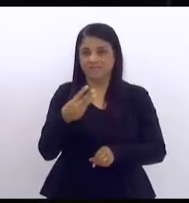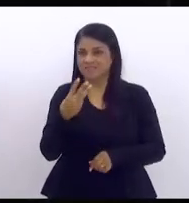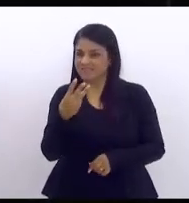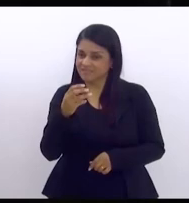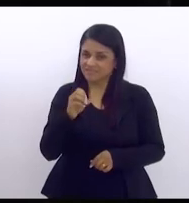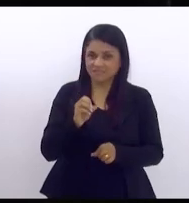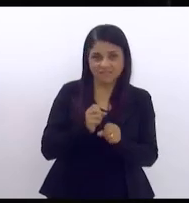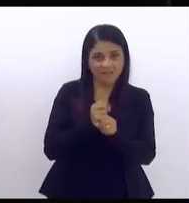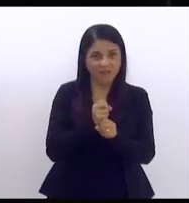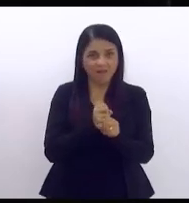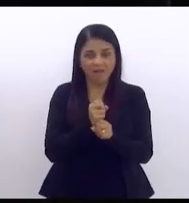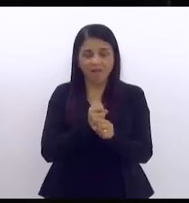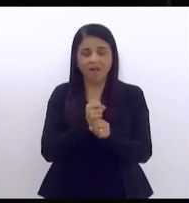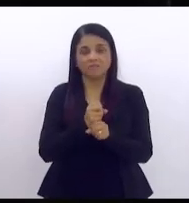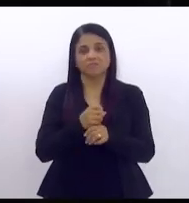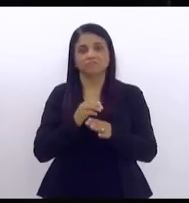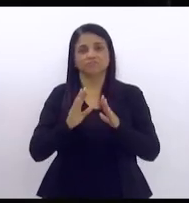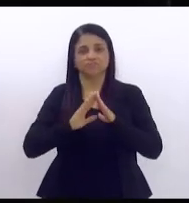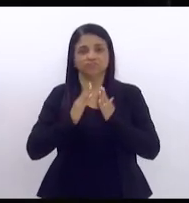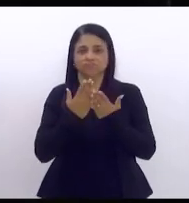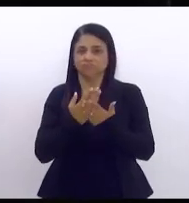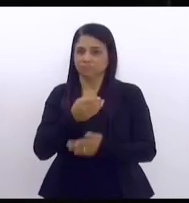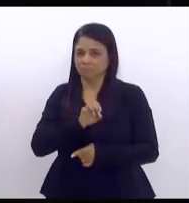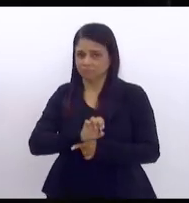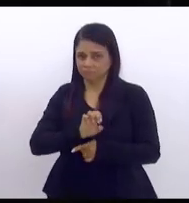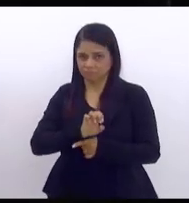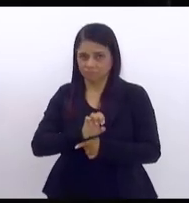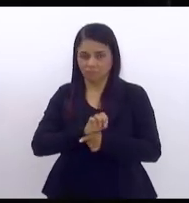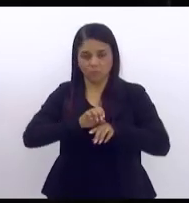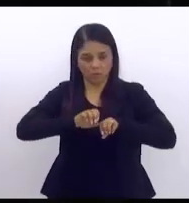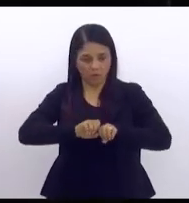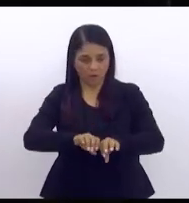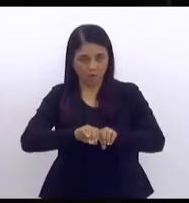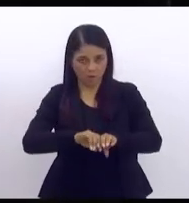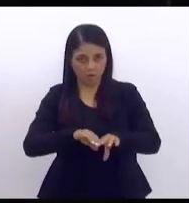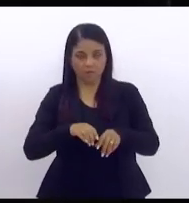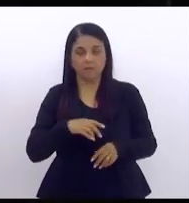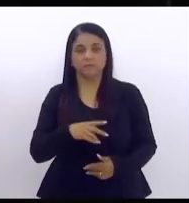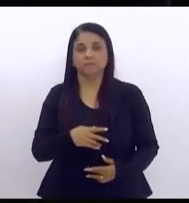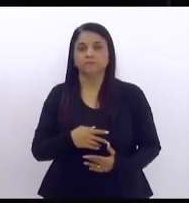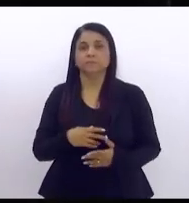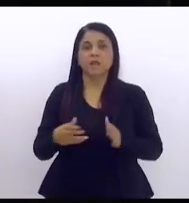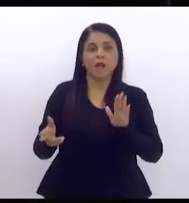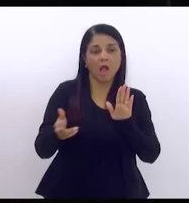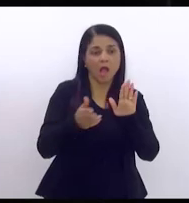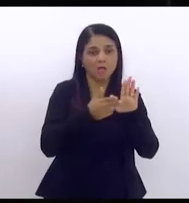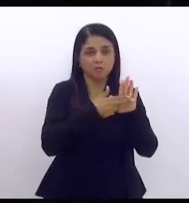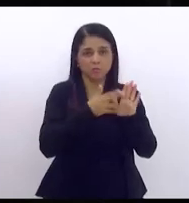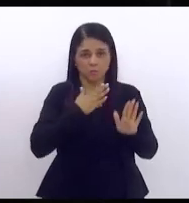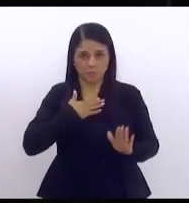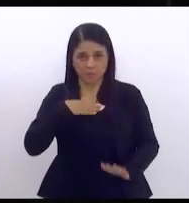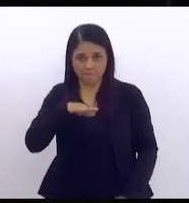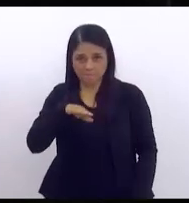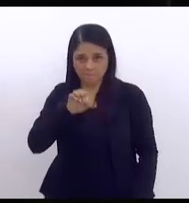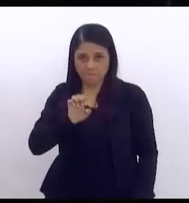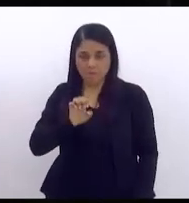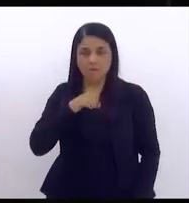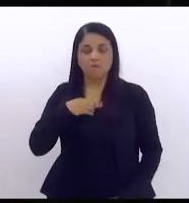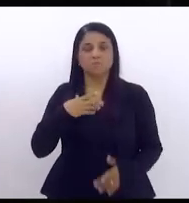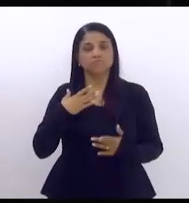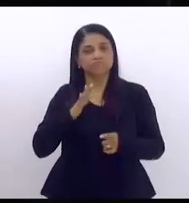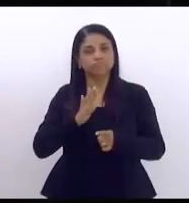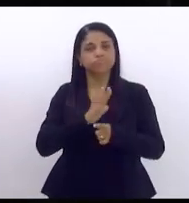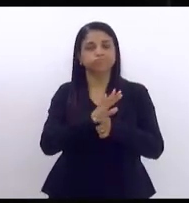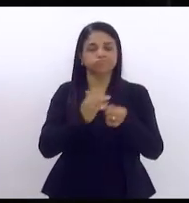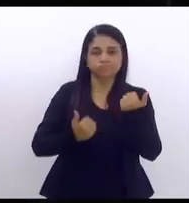na rede estadual. Ela assumiu essa incumbência de ser interventora de Brizola e